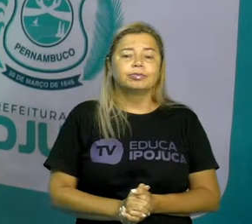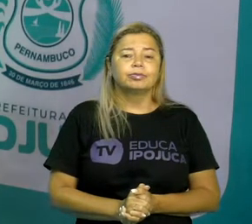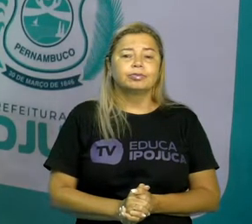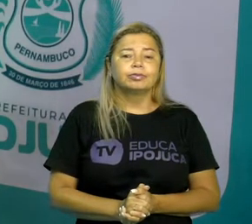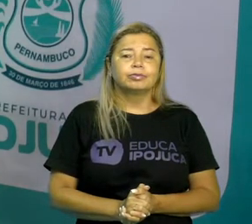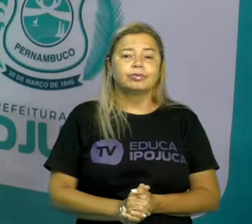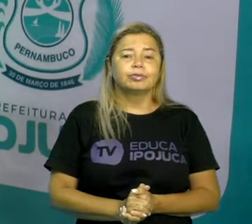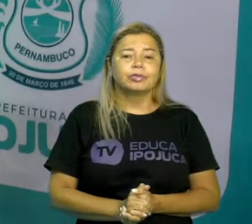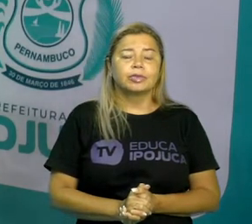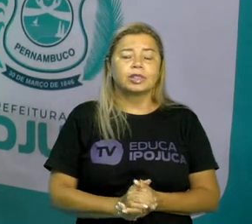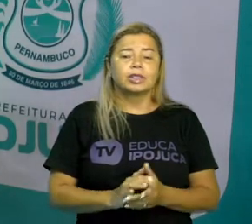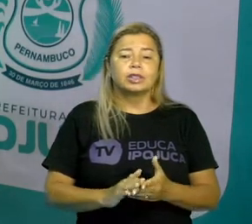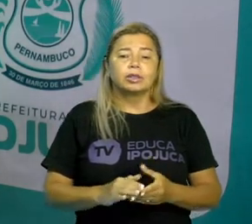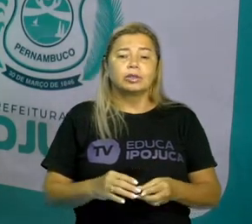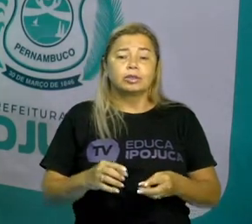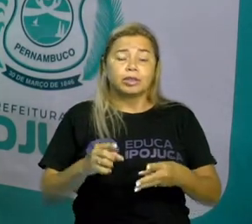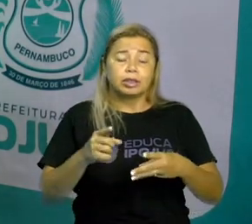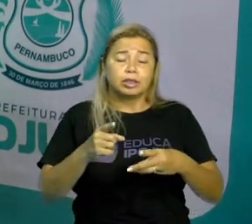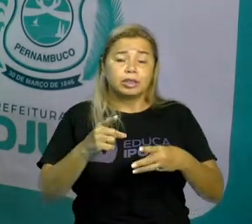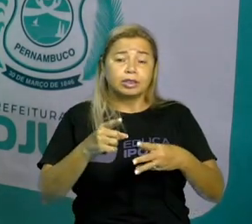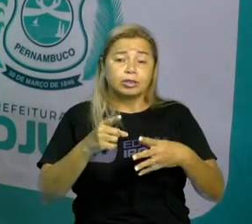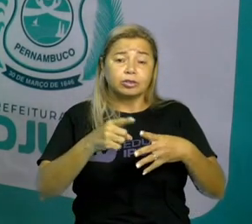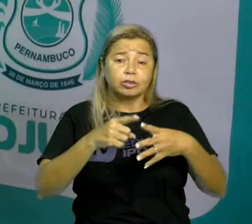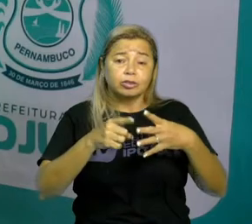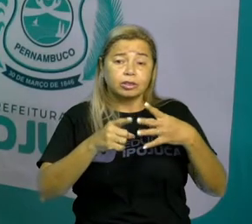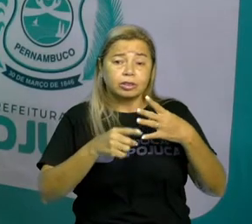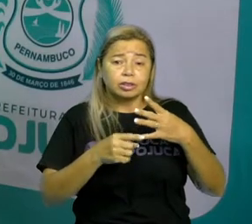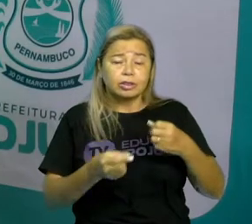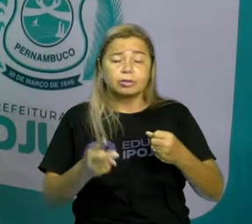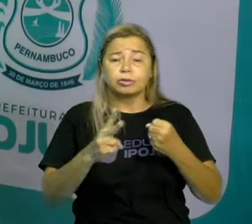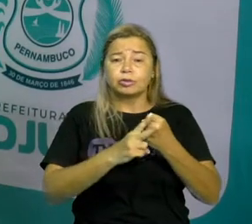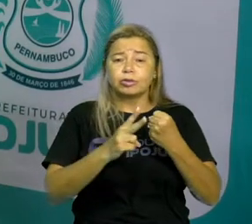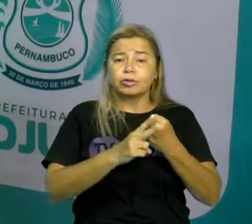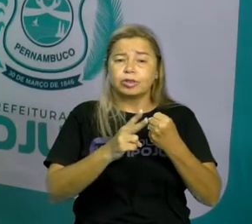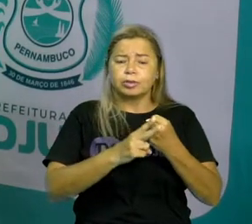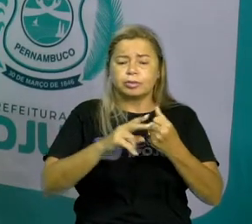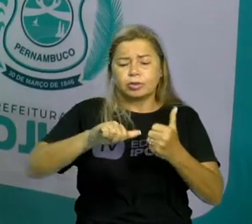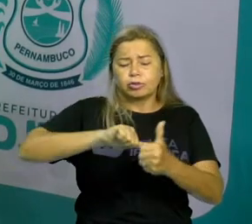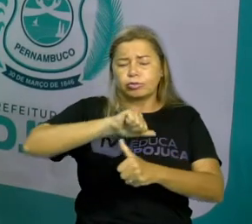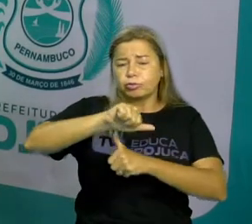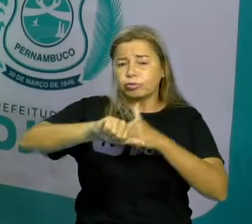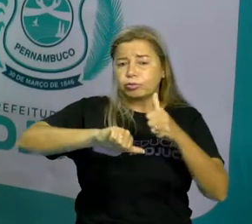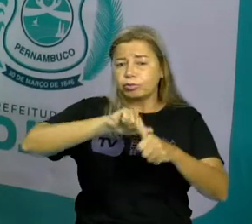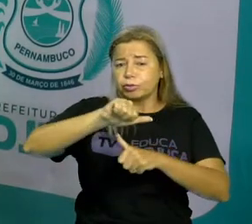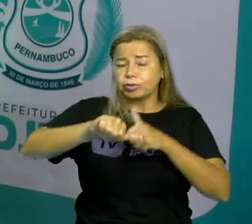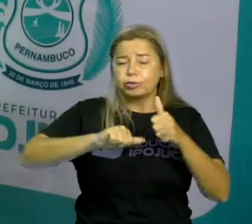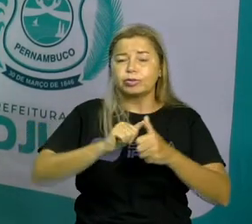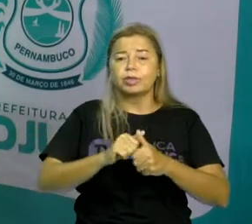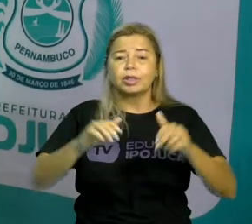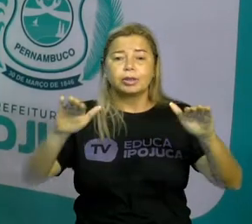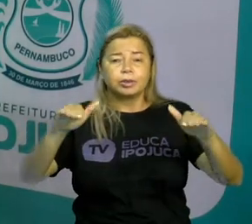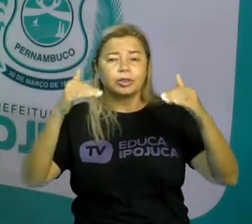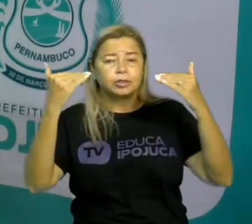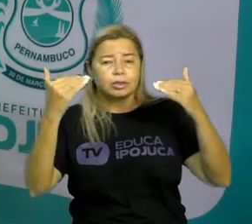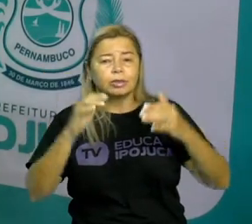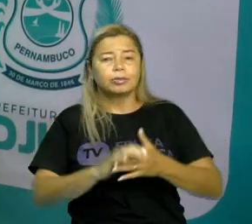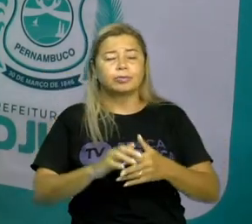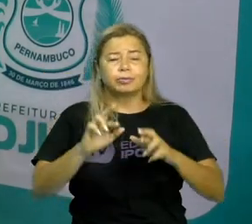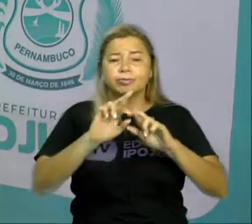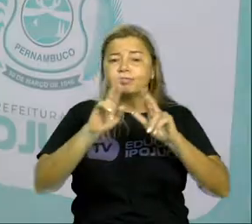Já os tempos verbais do modo imperativo O imperativo Ele tem uma mudançazinha Para vocês prestarem atenção Vê a diferença